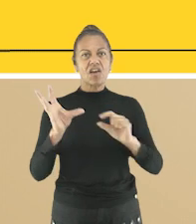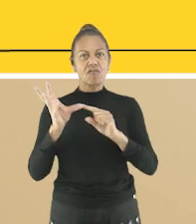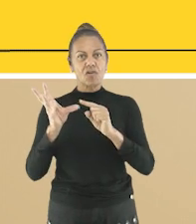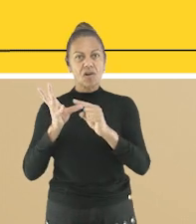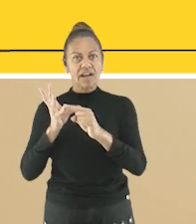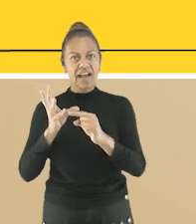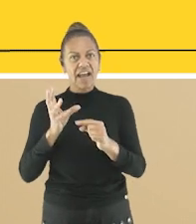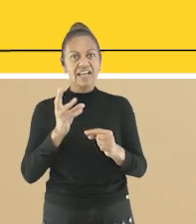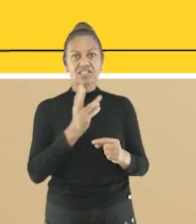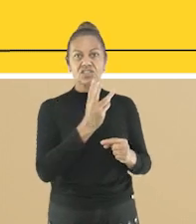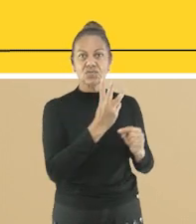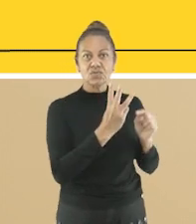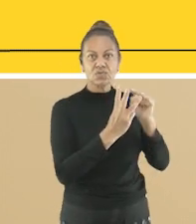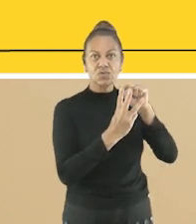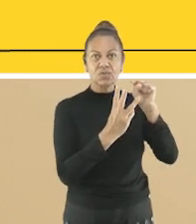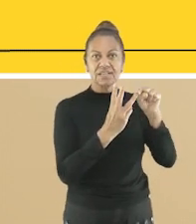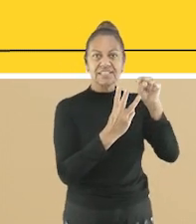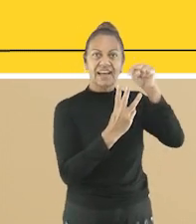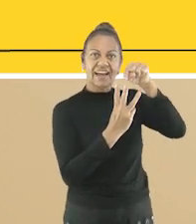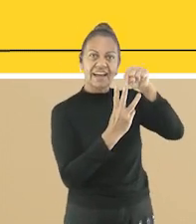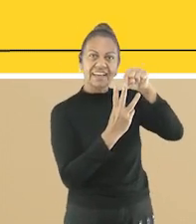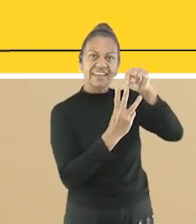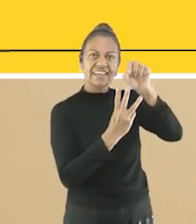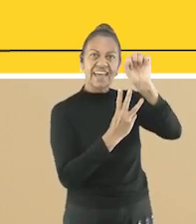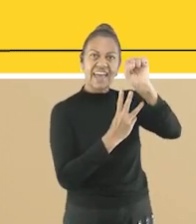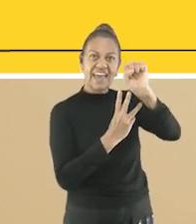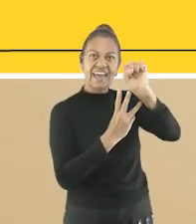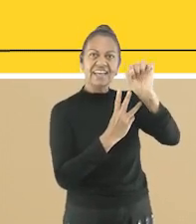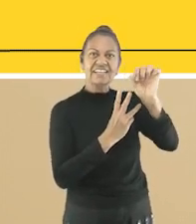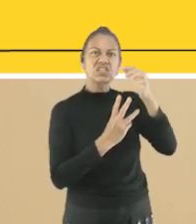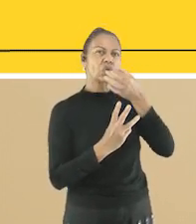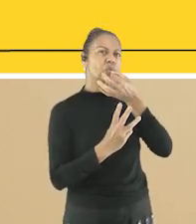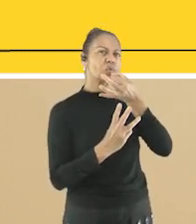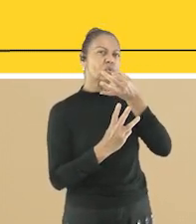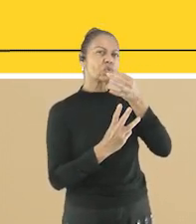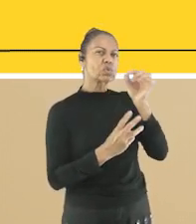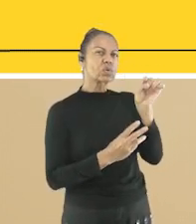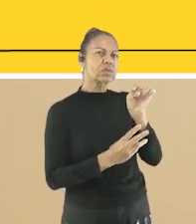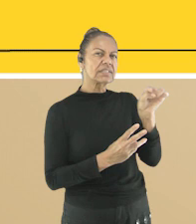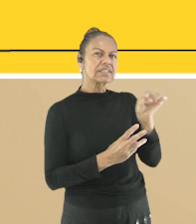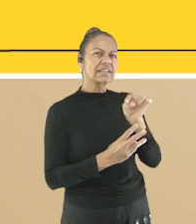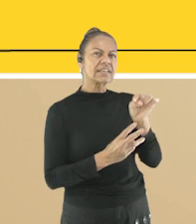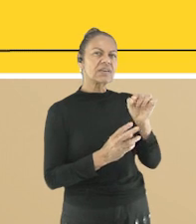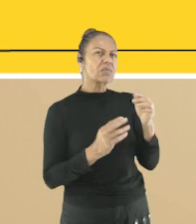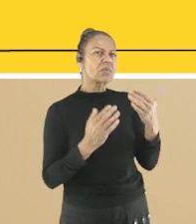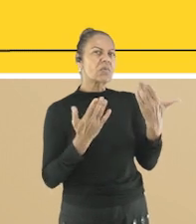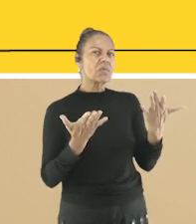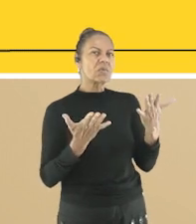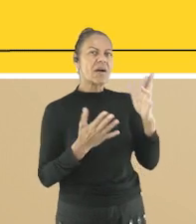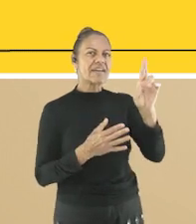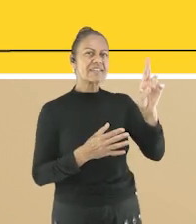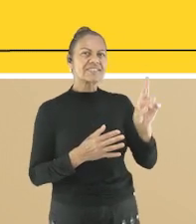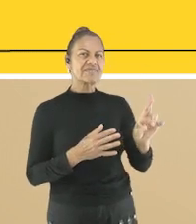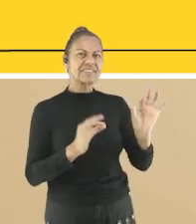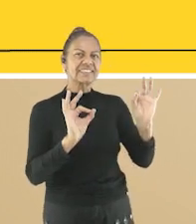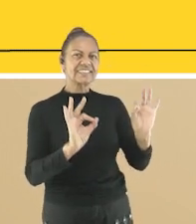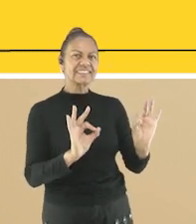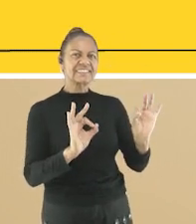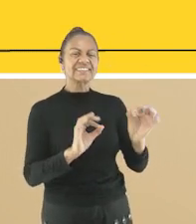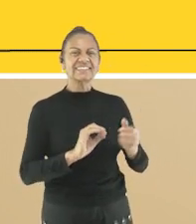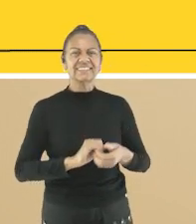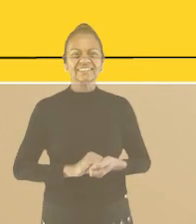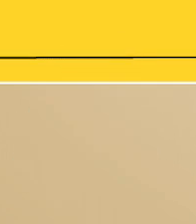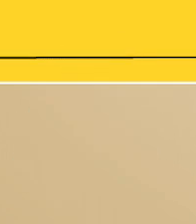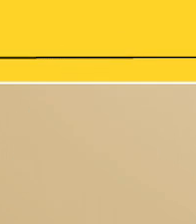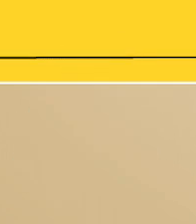letra S entre duas vogais possui o som de Z Qual a opção correta, estudantes? E